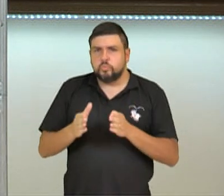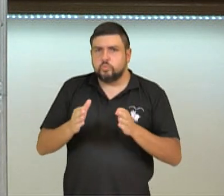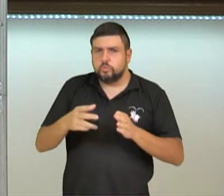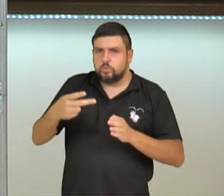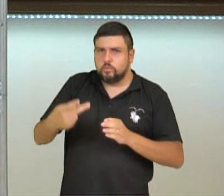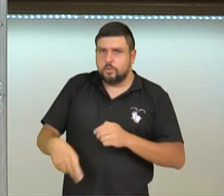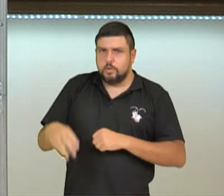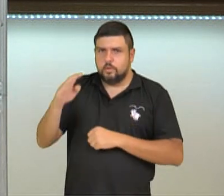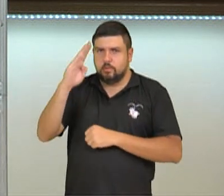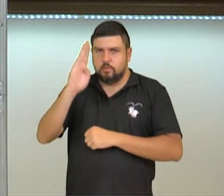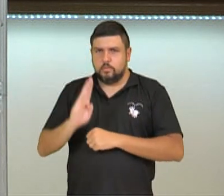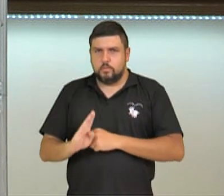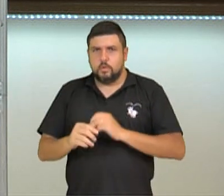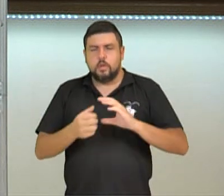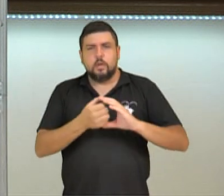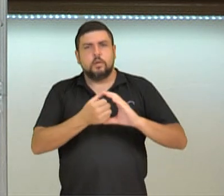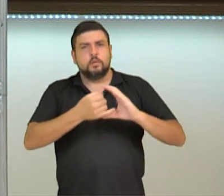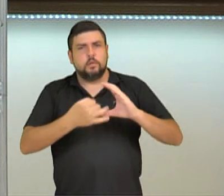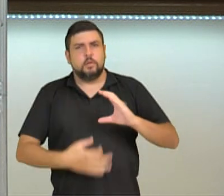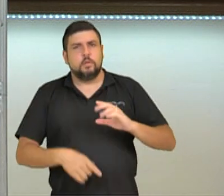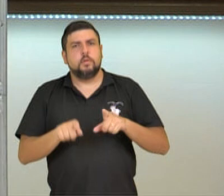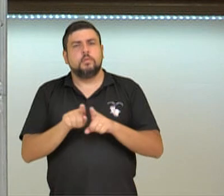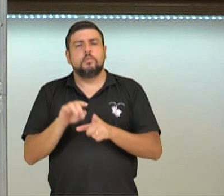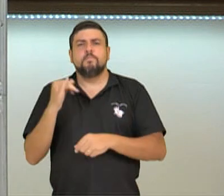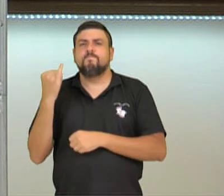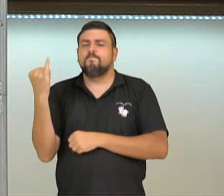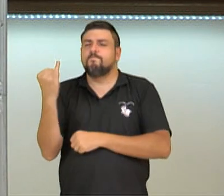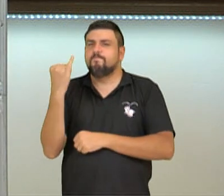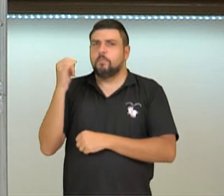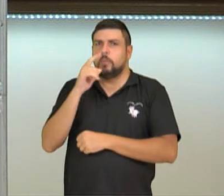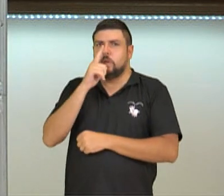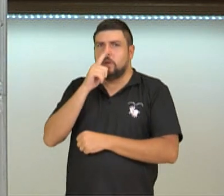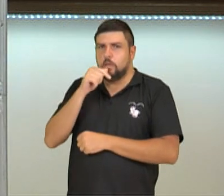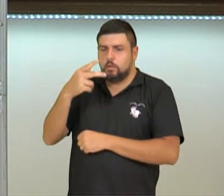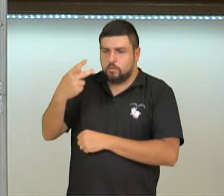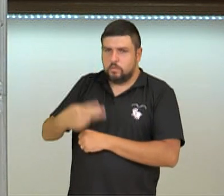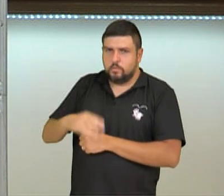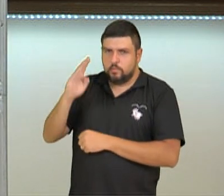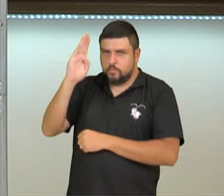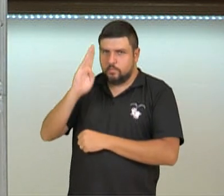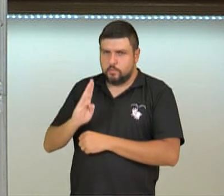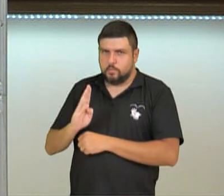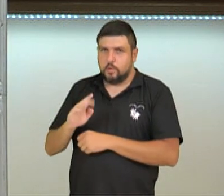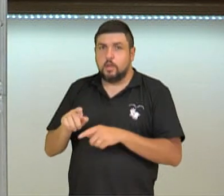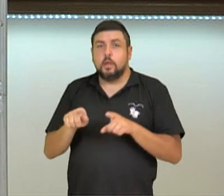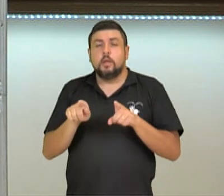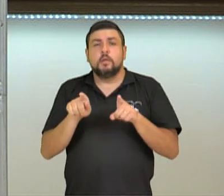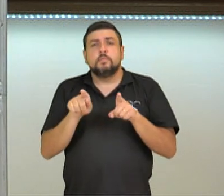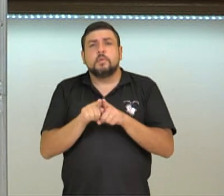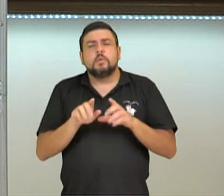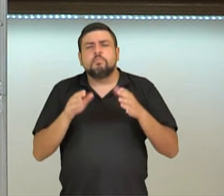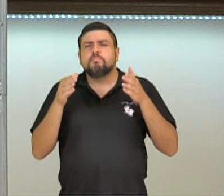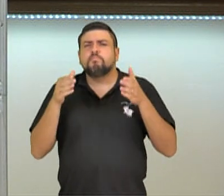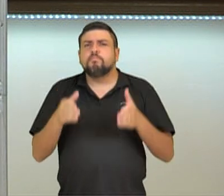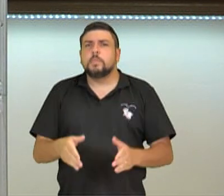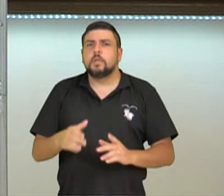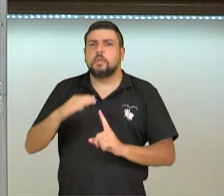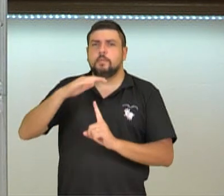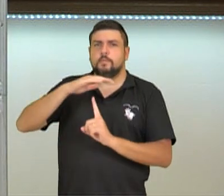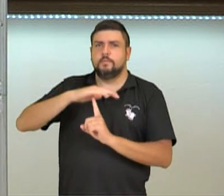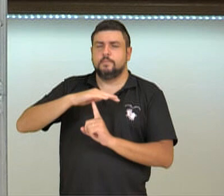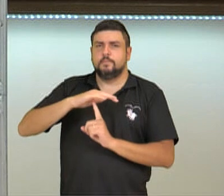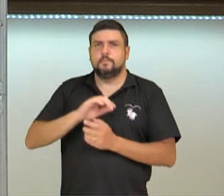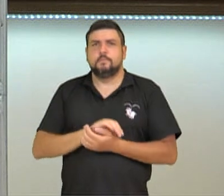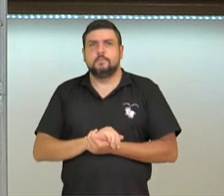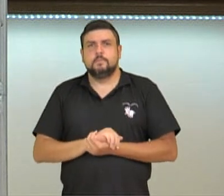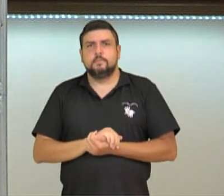características e a importância da água para o nosso país e especialmente para o estado do Paraná.